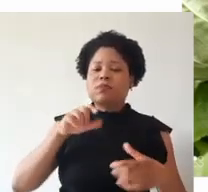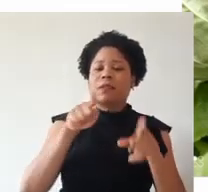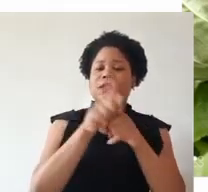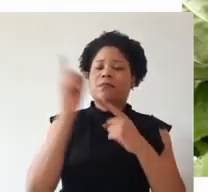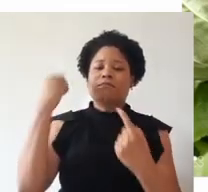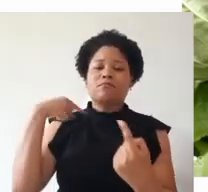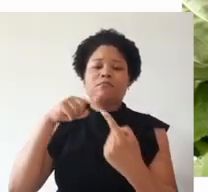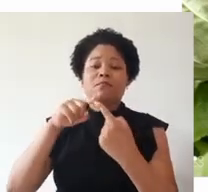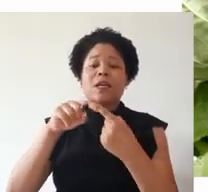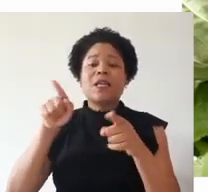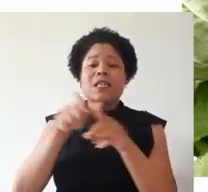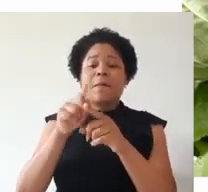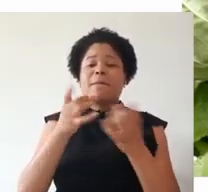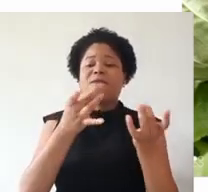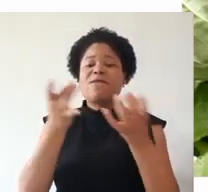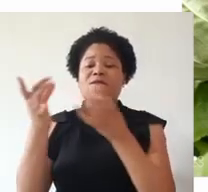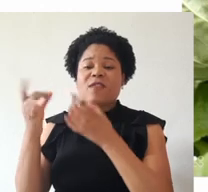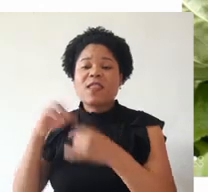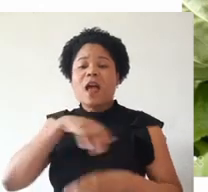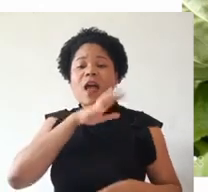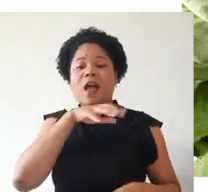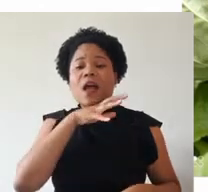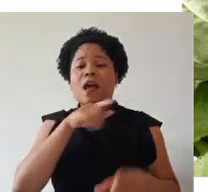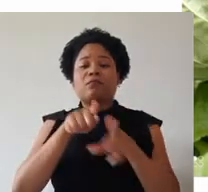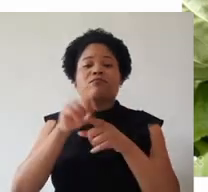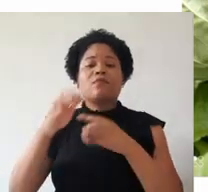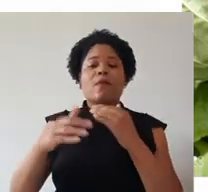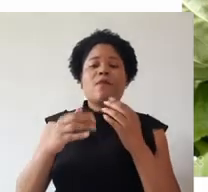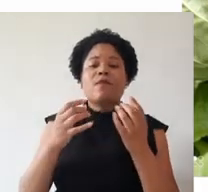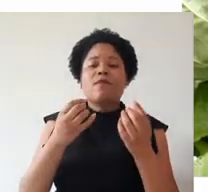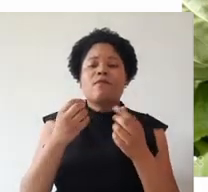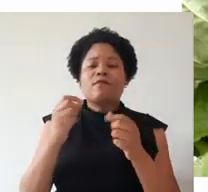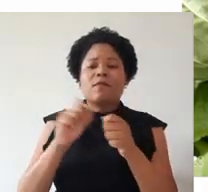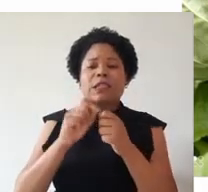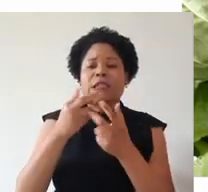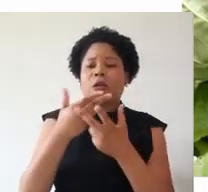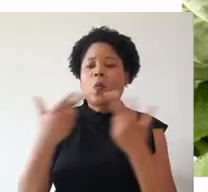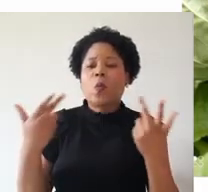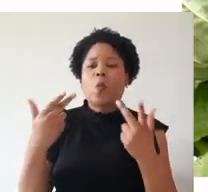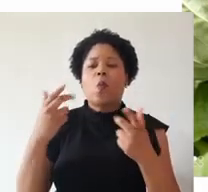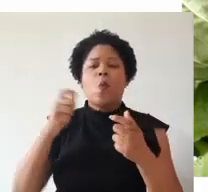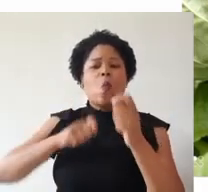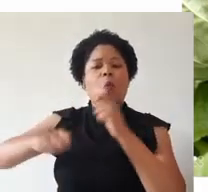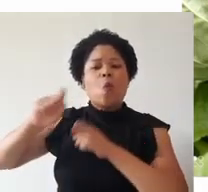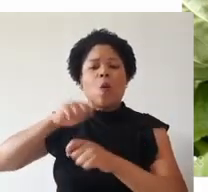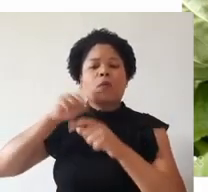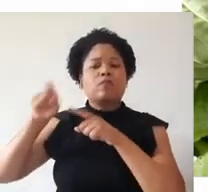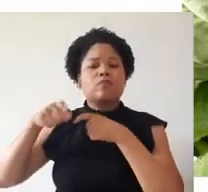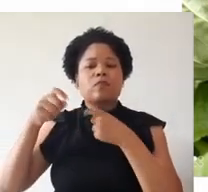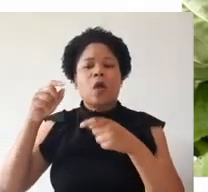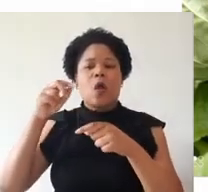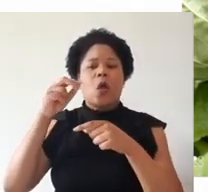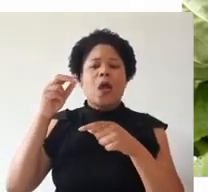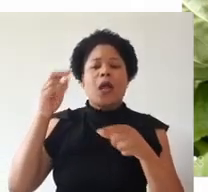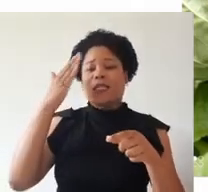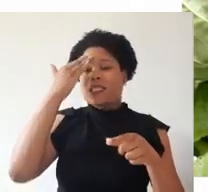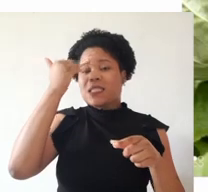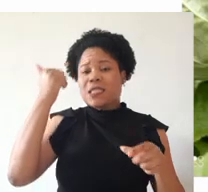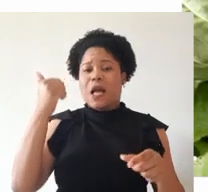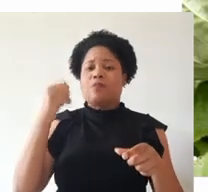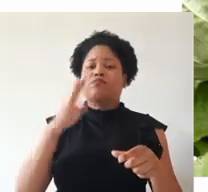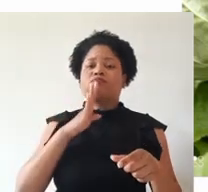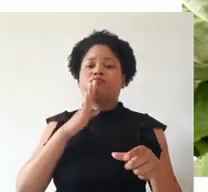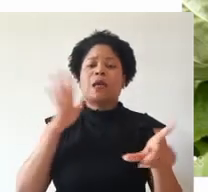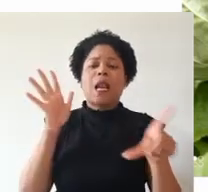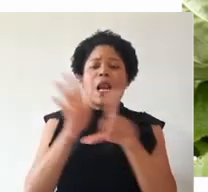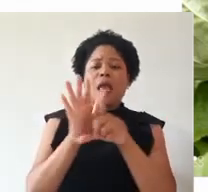finalidade, comercializar animais, desenvolver atividades de gestão rural, observar a legislação para